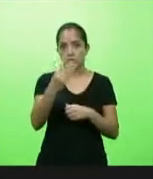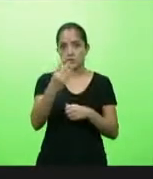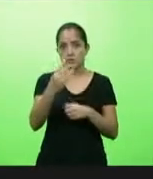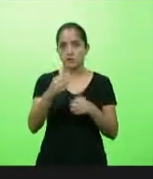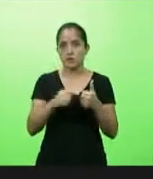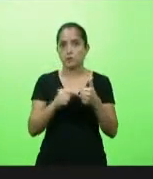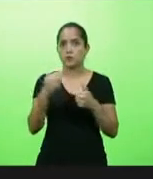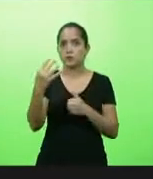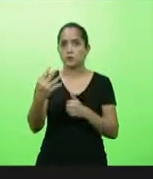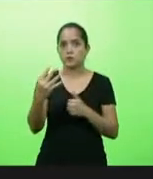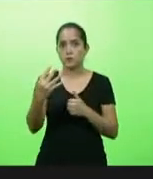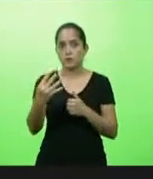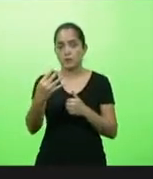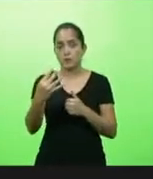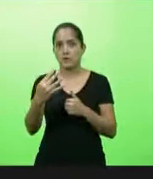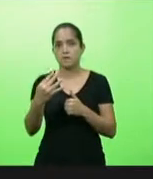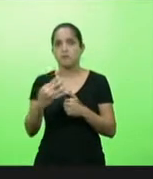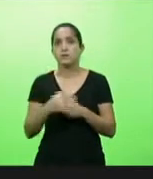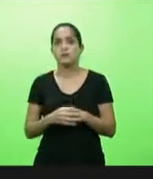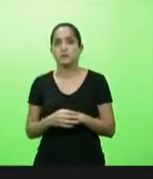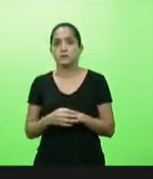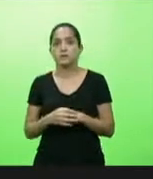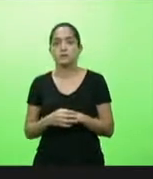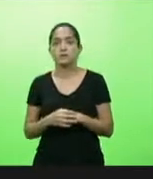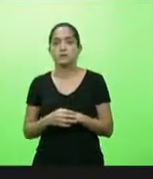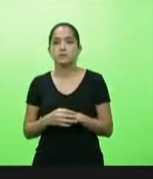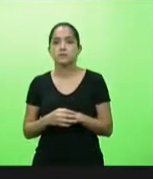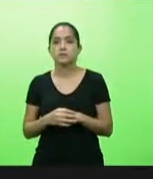artigo 4º, que reza de forma objetiva.